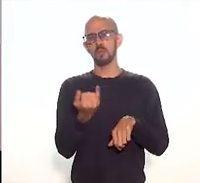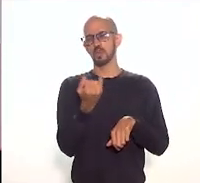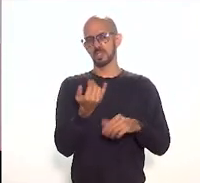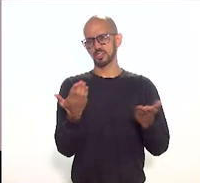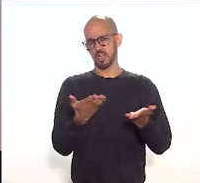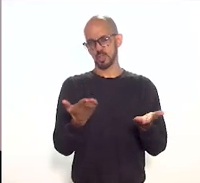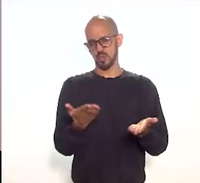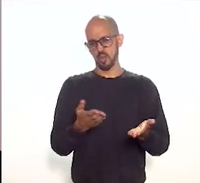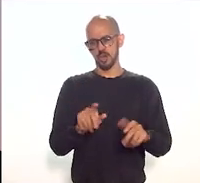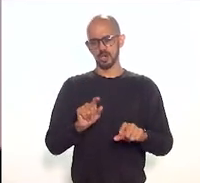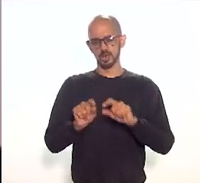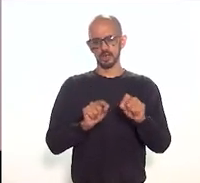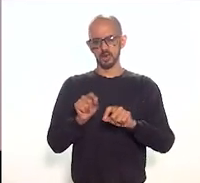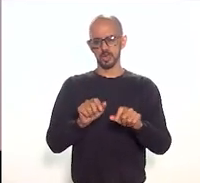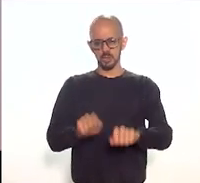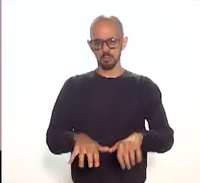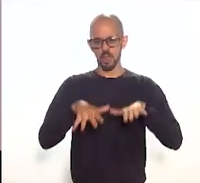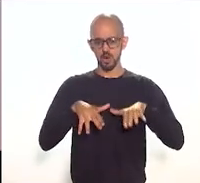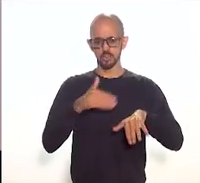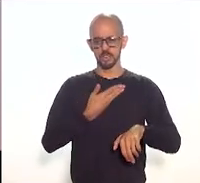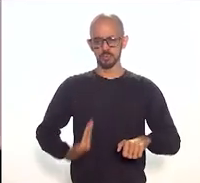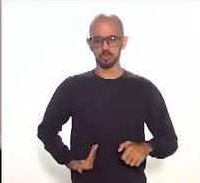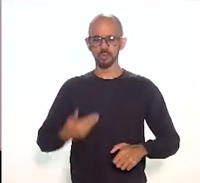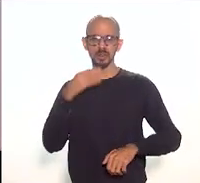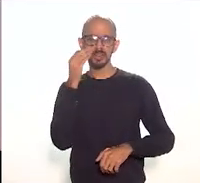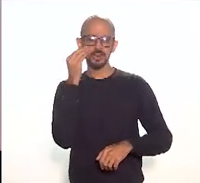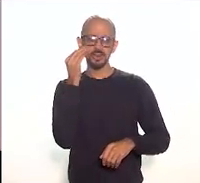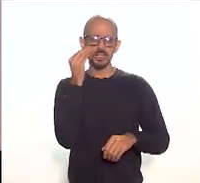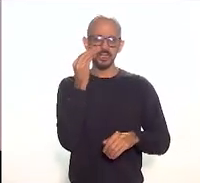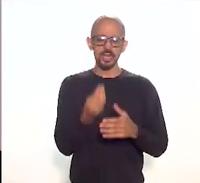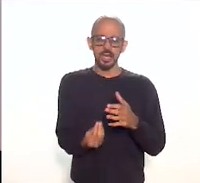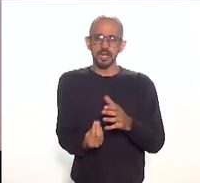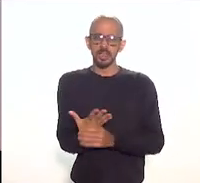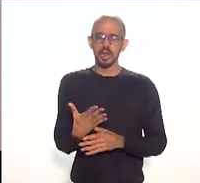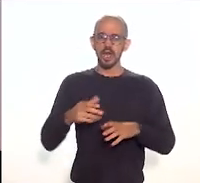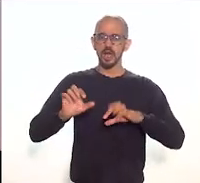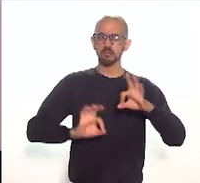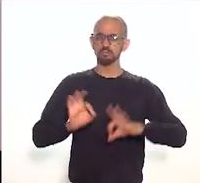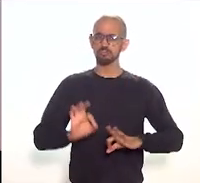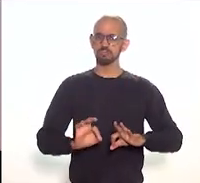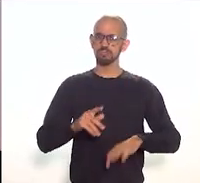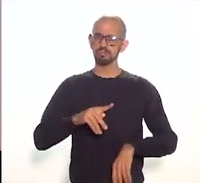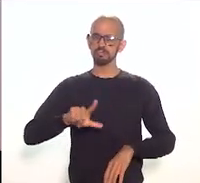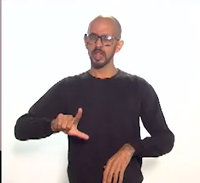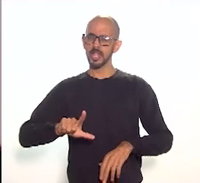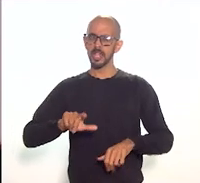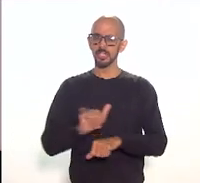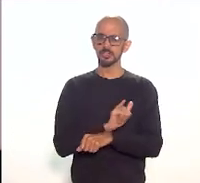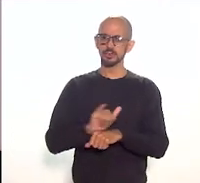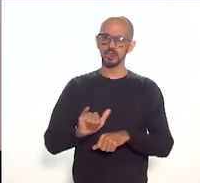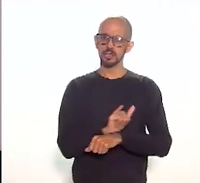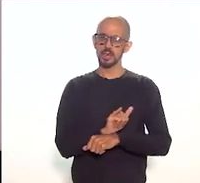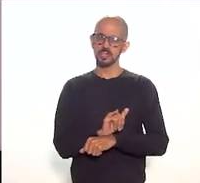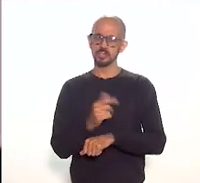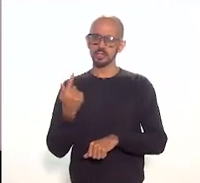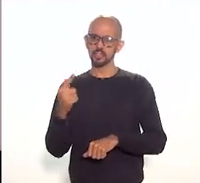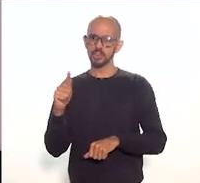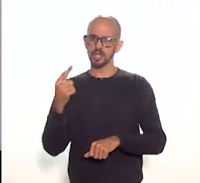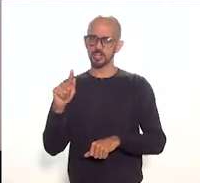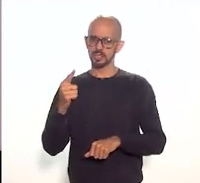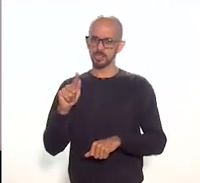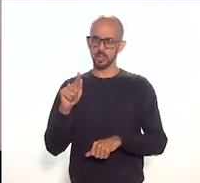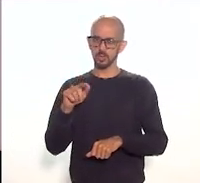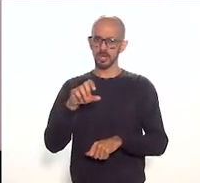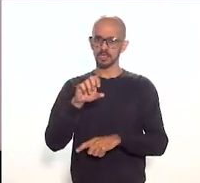uma outra audiência pública que tenta definir projetos estratégicos na gestão da